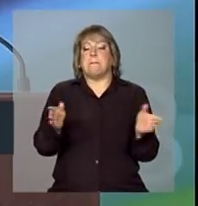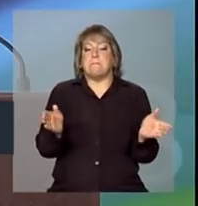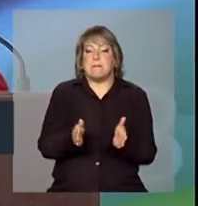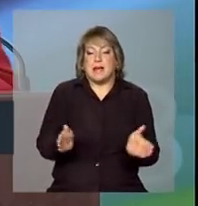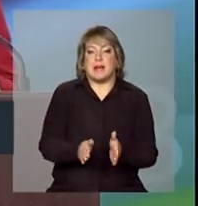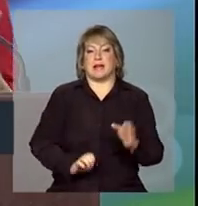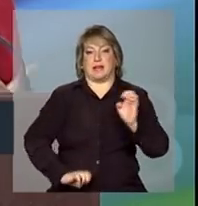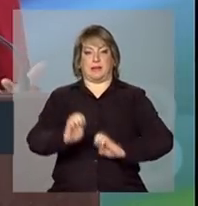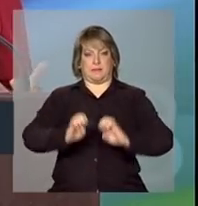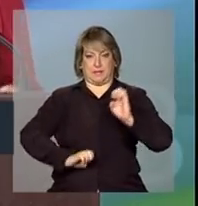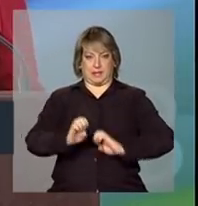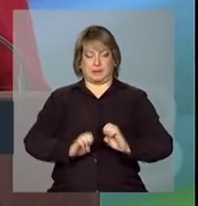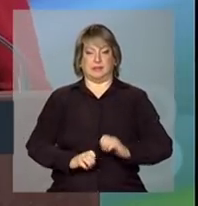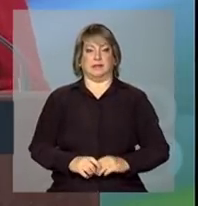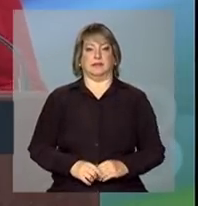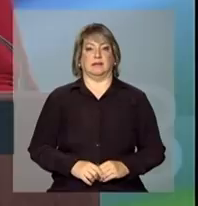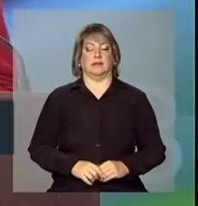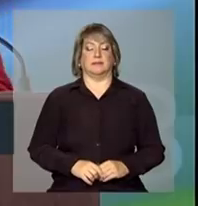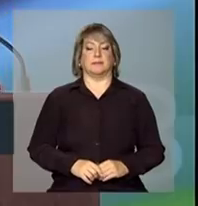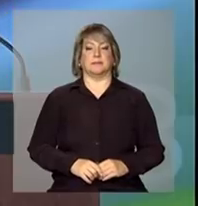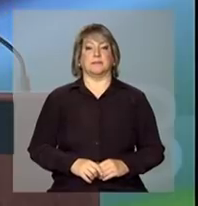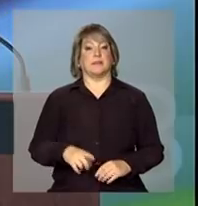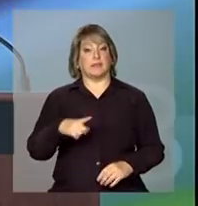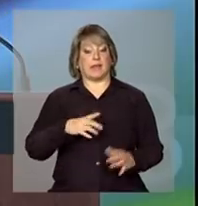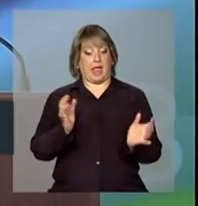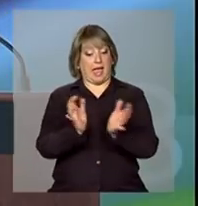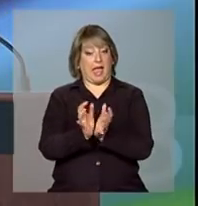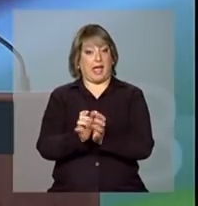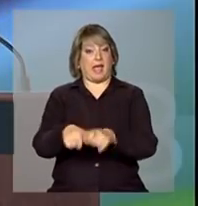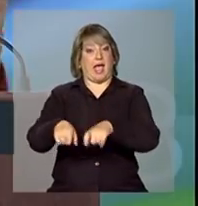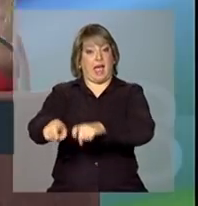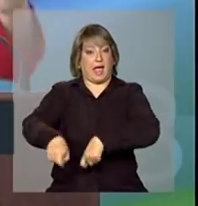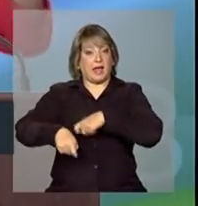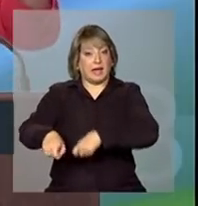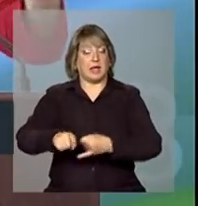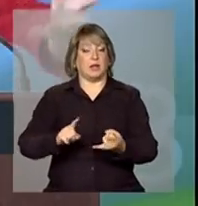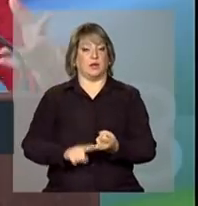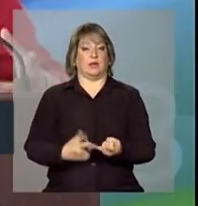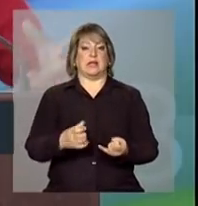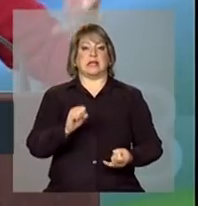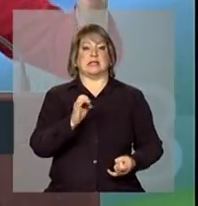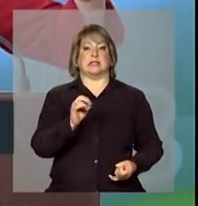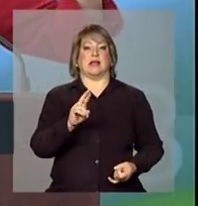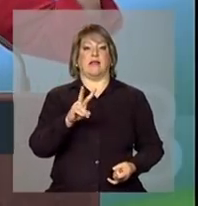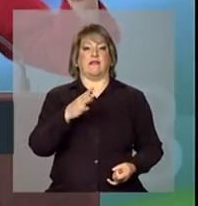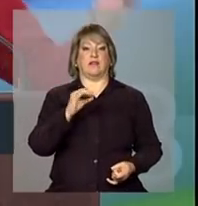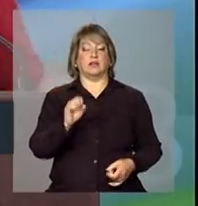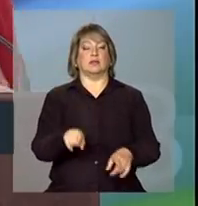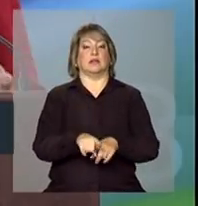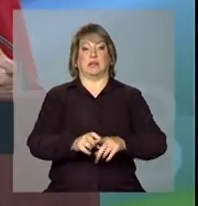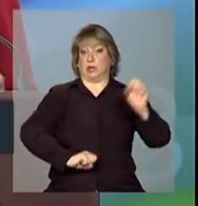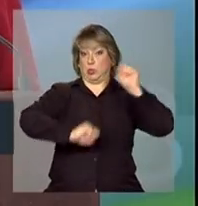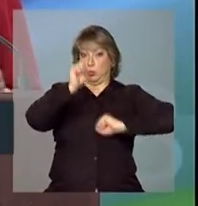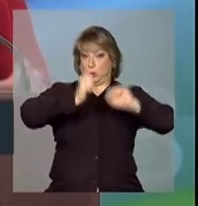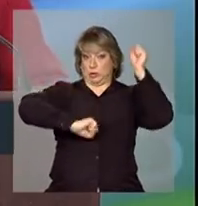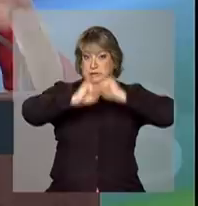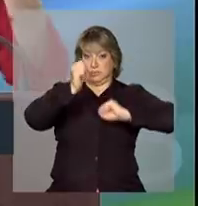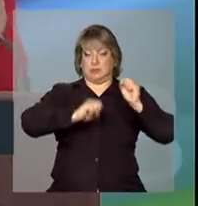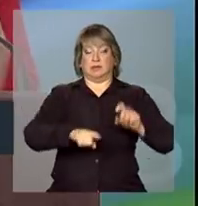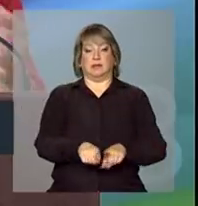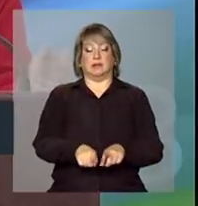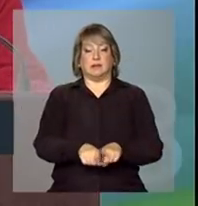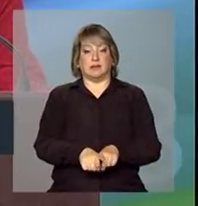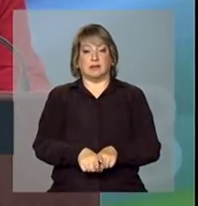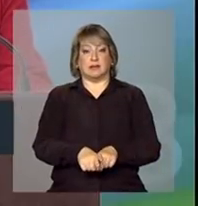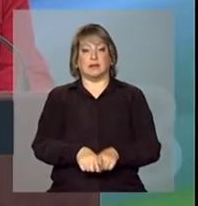tanto na área agrícola, quanto na área de serviços, quanto na área industrial, o